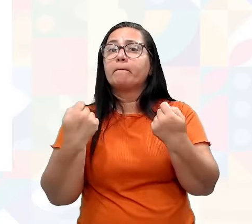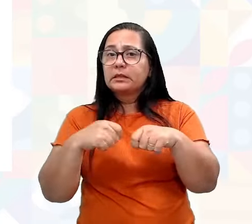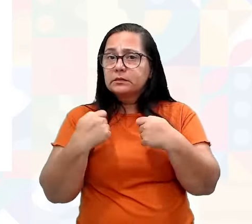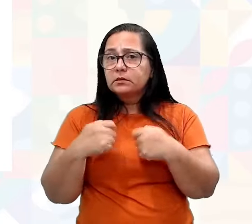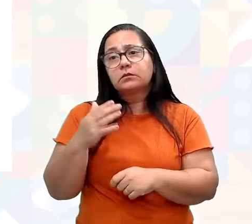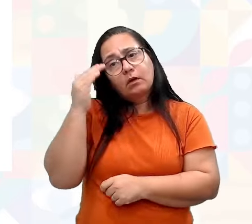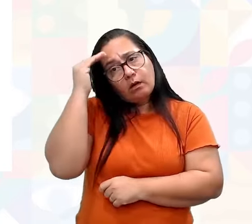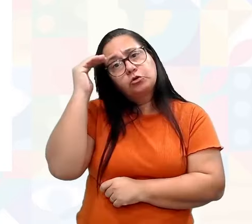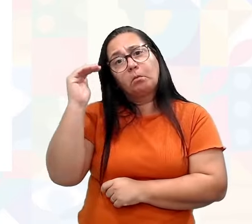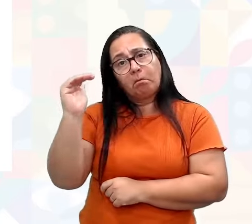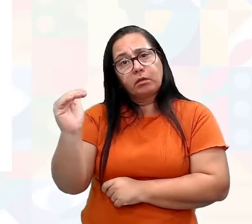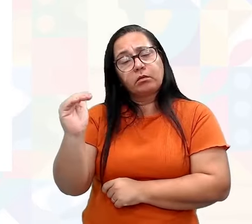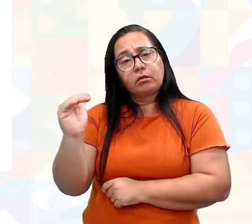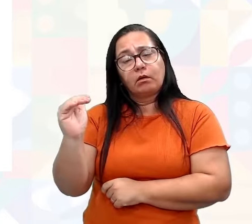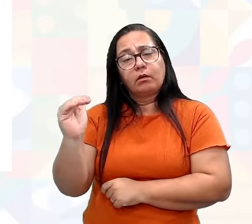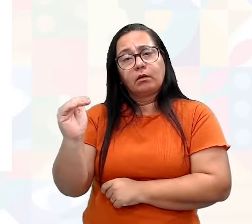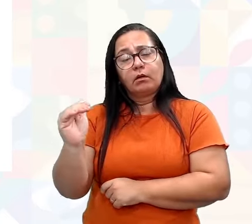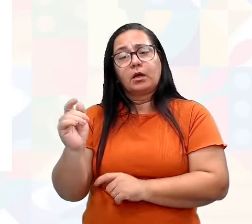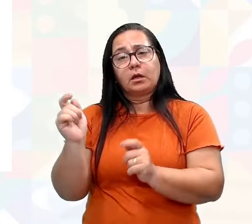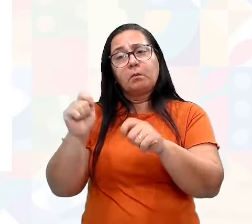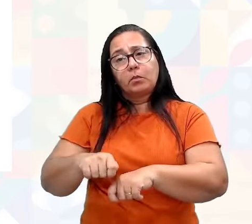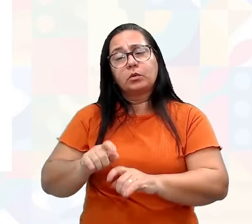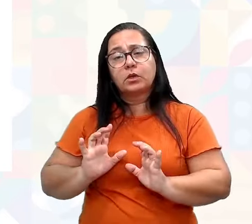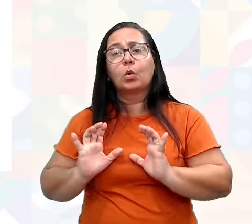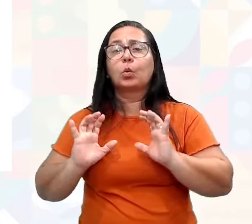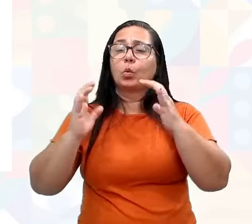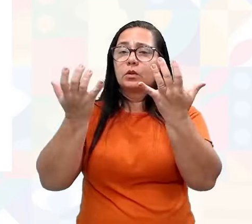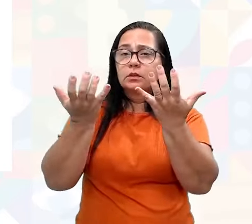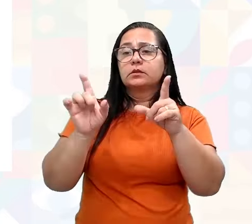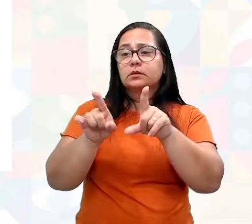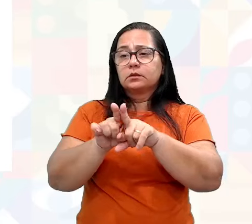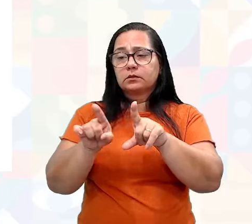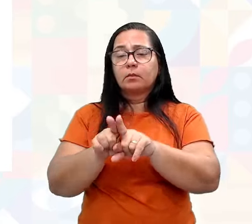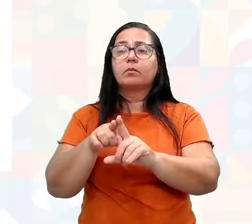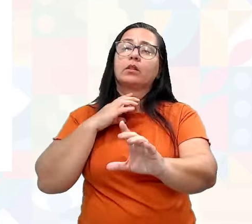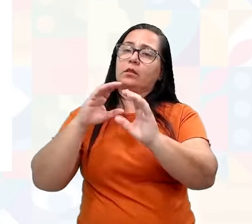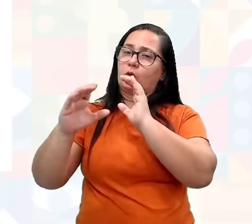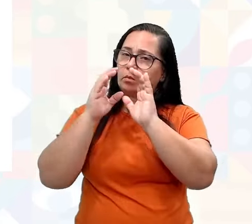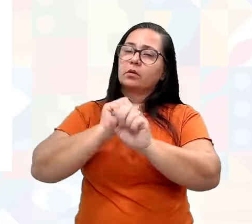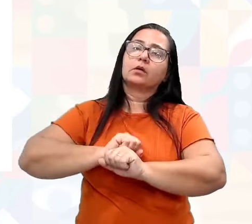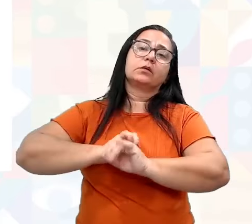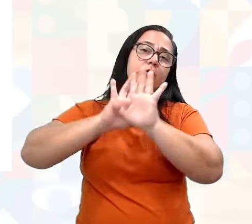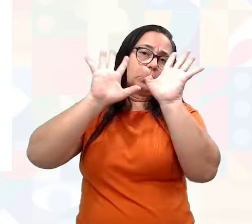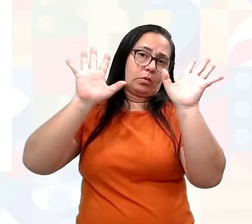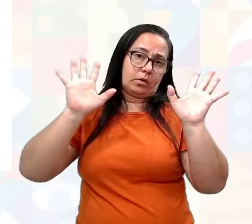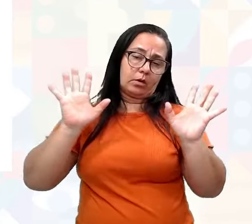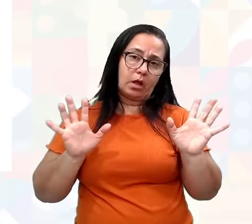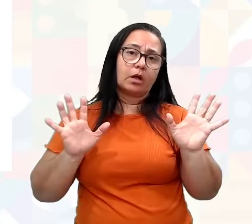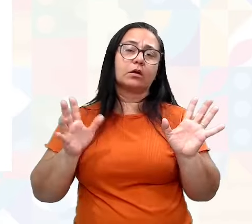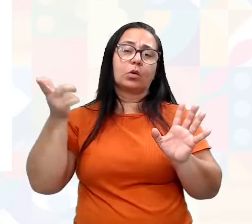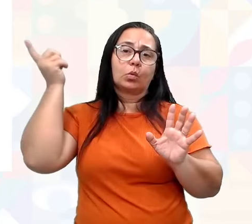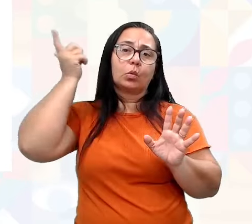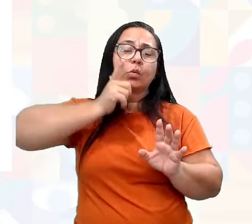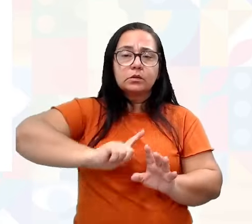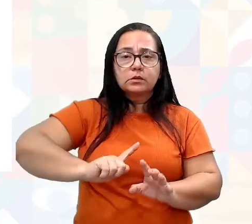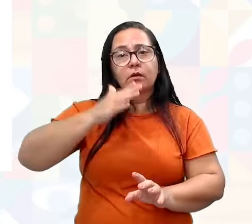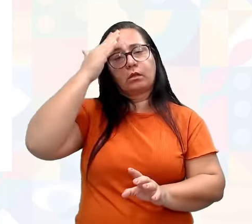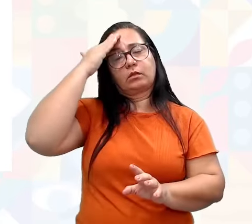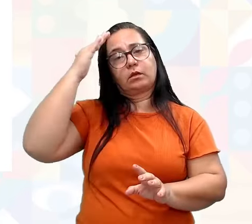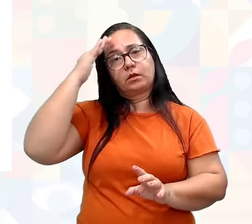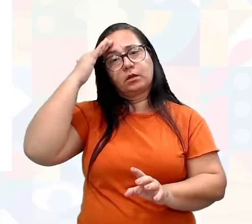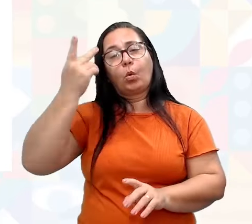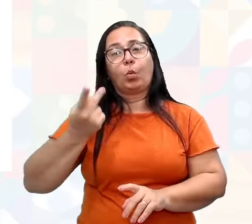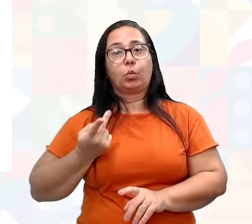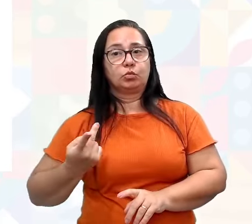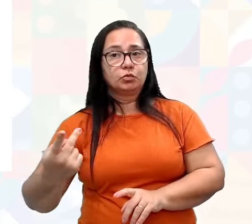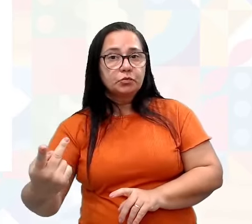sensibilidade para que possa fluir e possa haver uma comunicação bem clara, conseguindo compreender os lados.